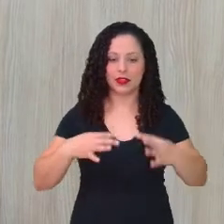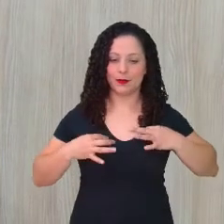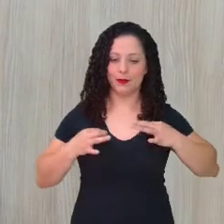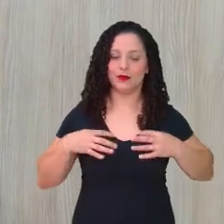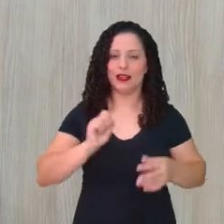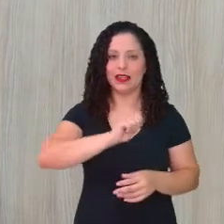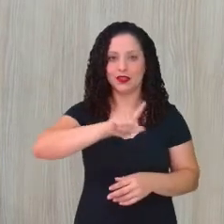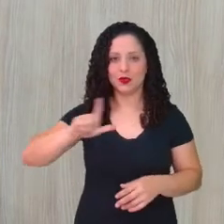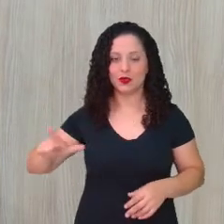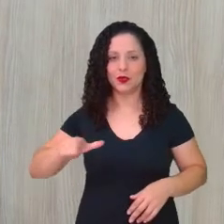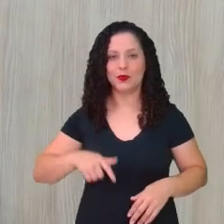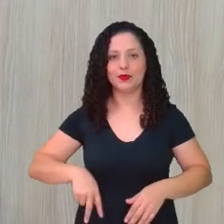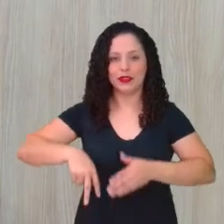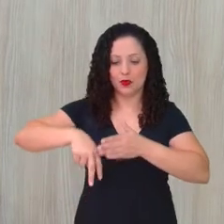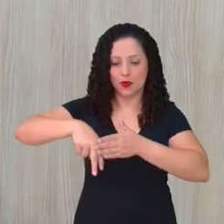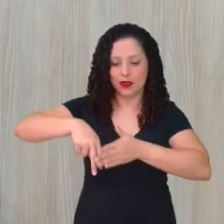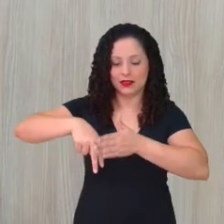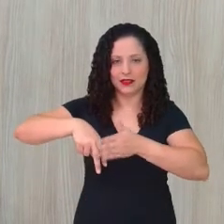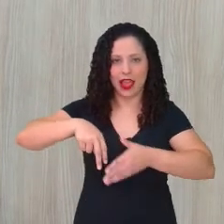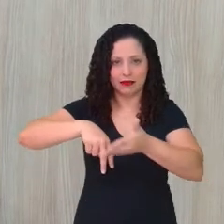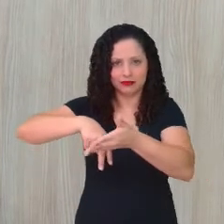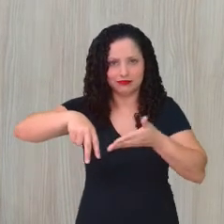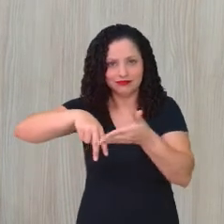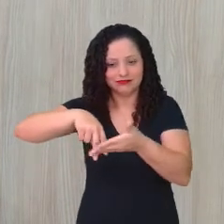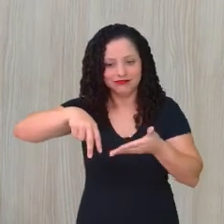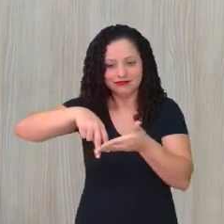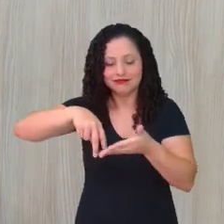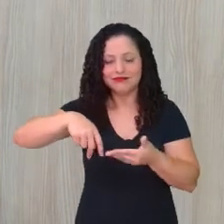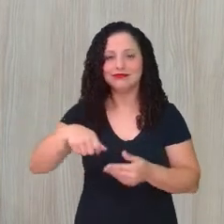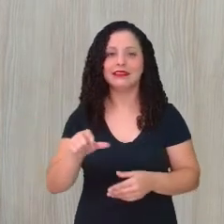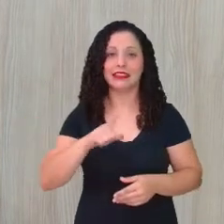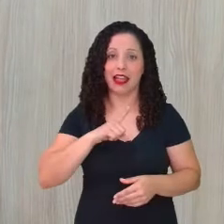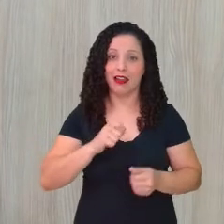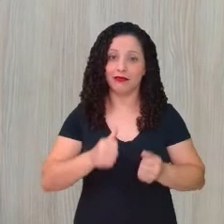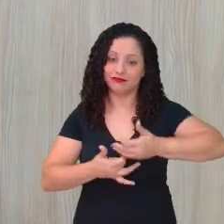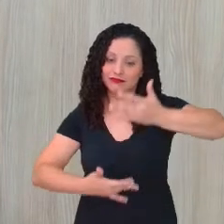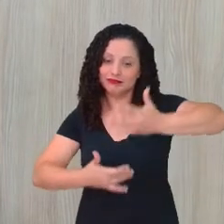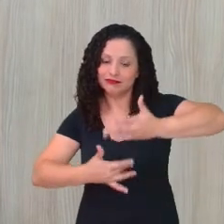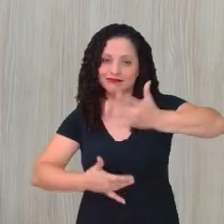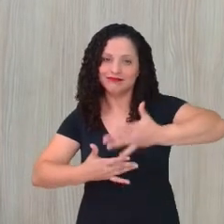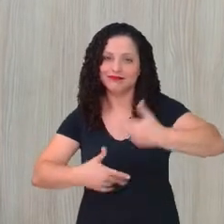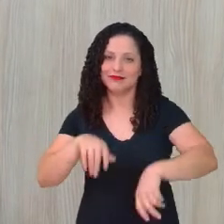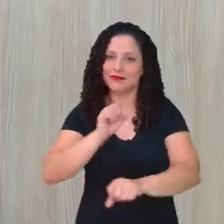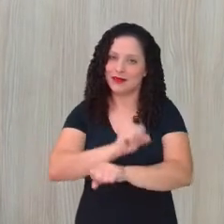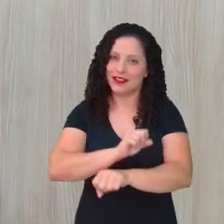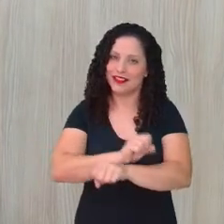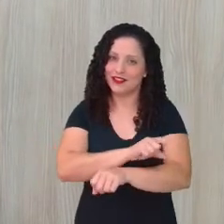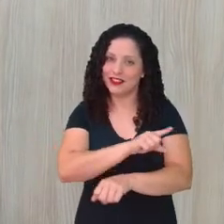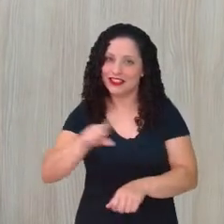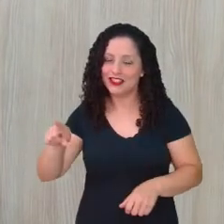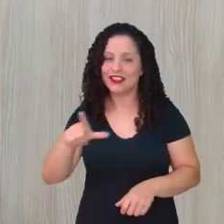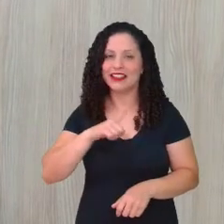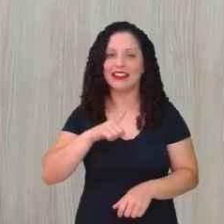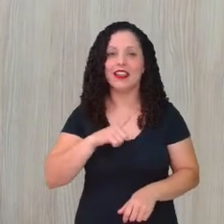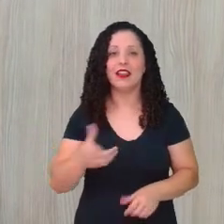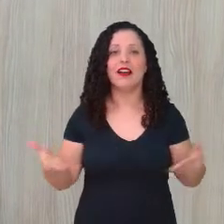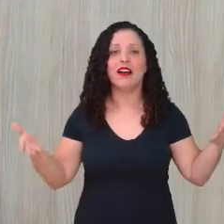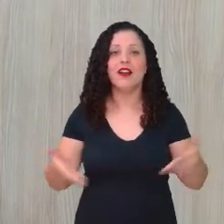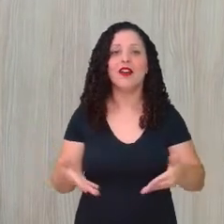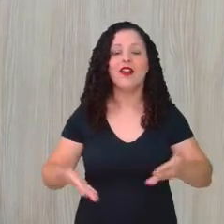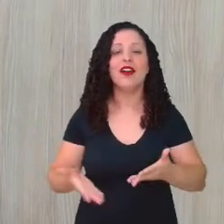e uma saia listrada. Estou aqui no chat, esperando por vocês. Já temos aqui, Nicolas.